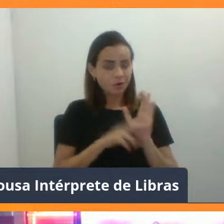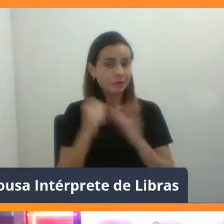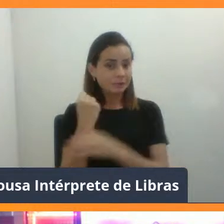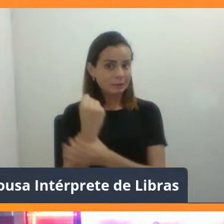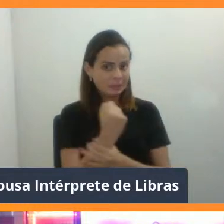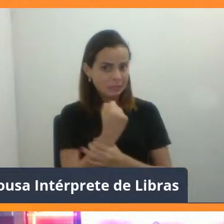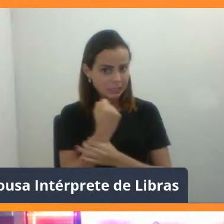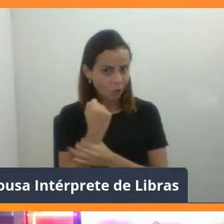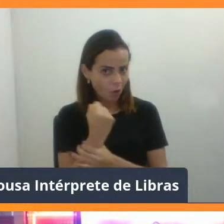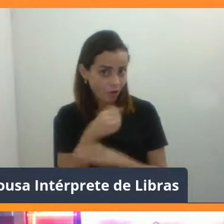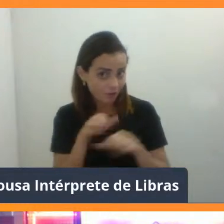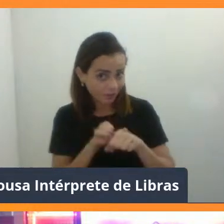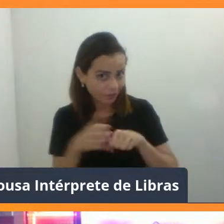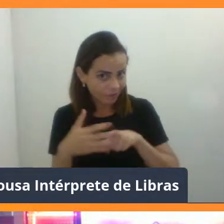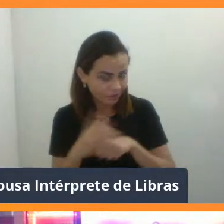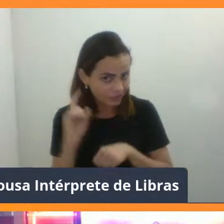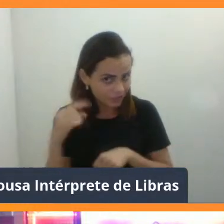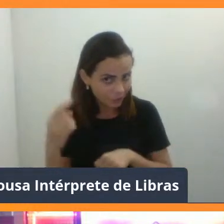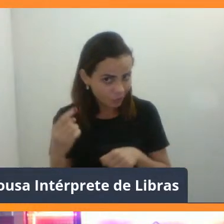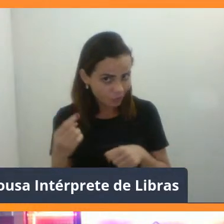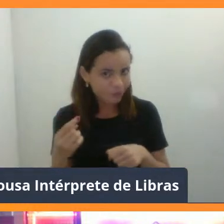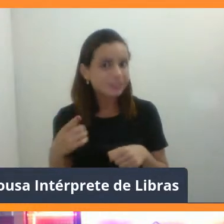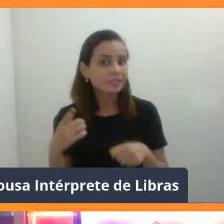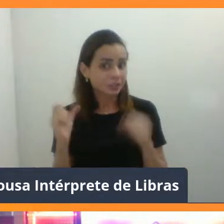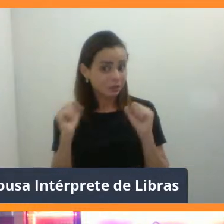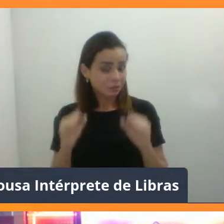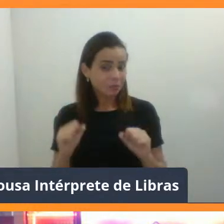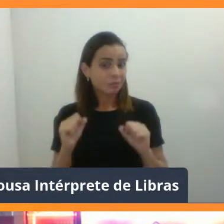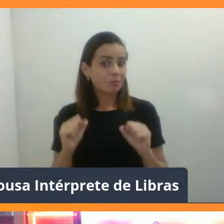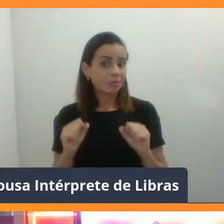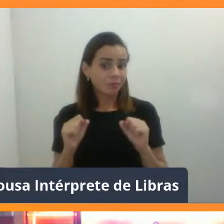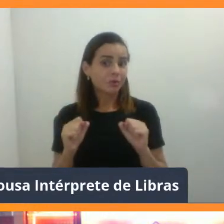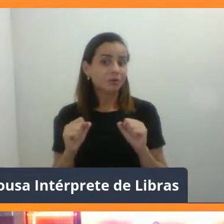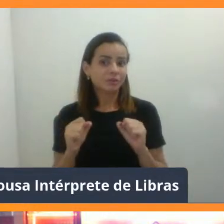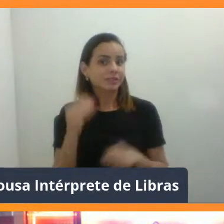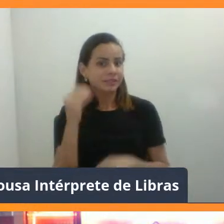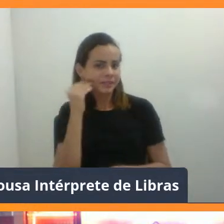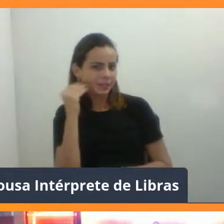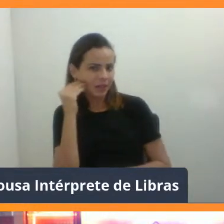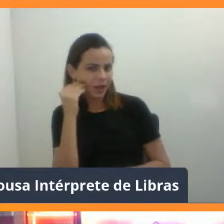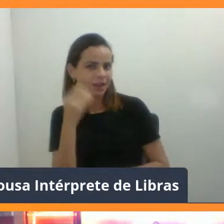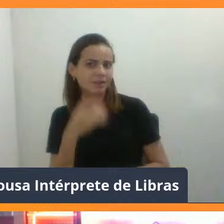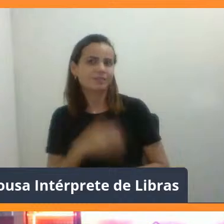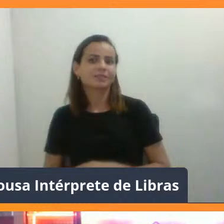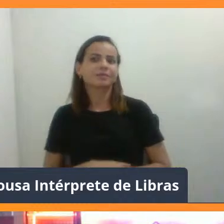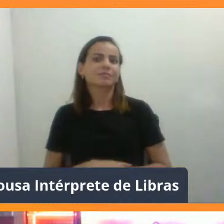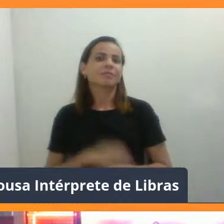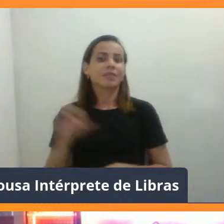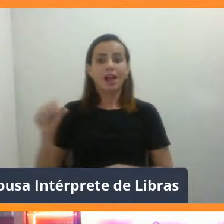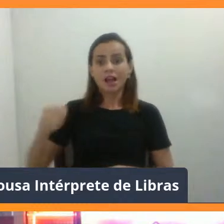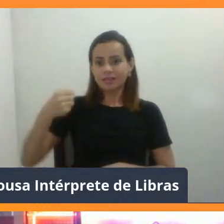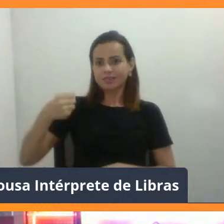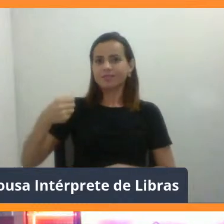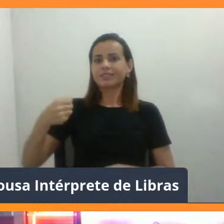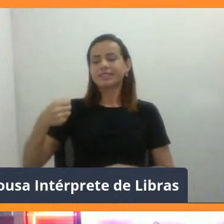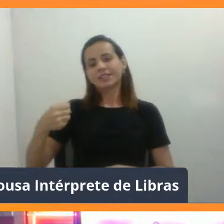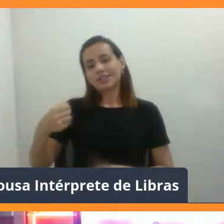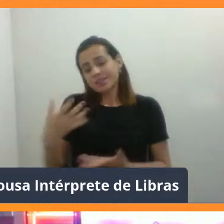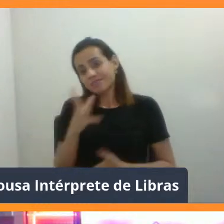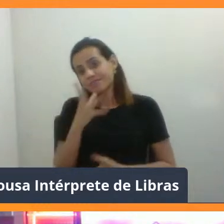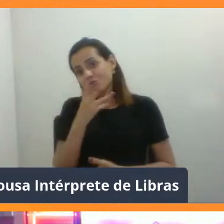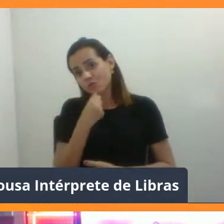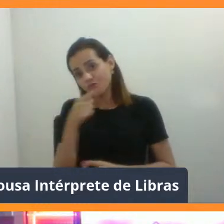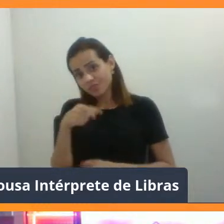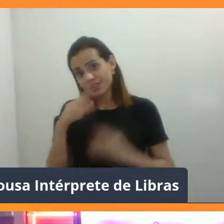respeitar o limite. Depois que a gente terminar essa live, a gente vai ter que dar uma degustada. Eu lamento muito por você que está em casa, né? Lamento não, porque você